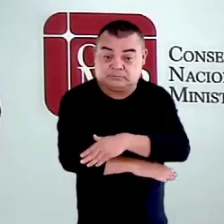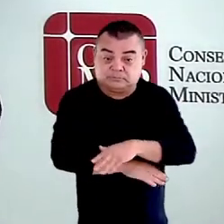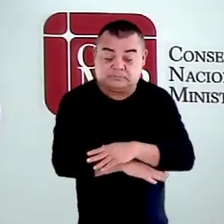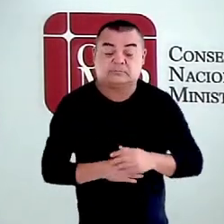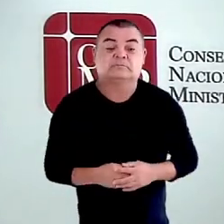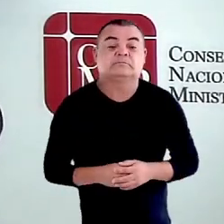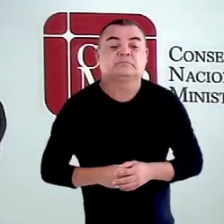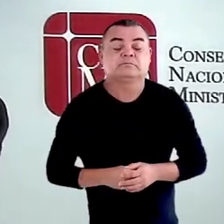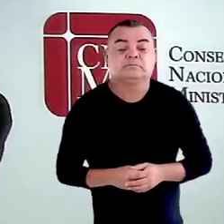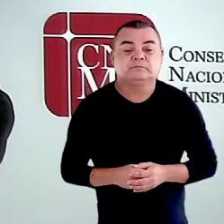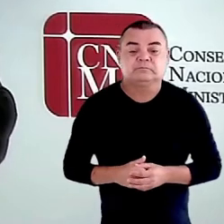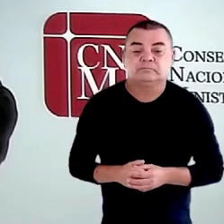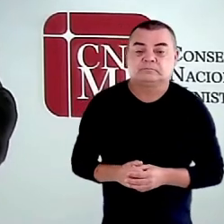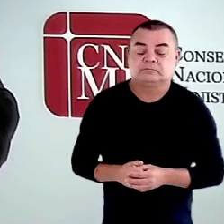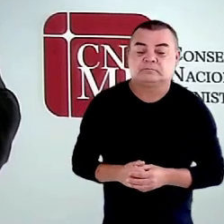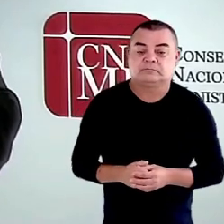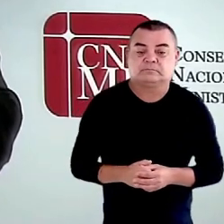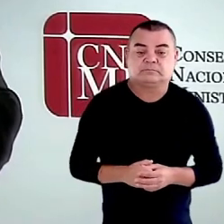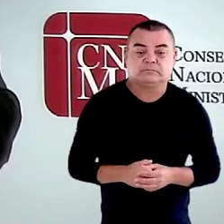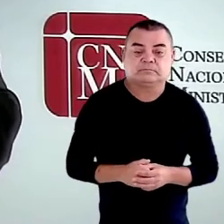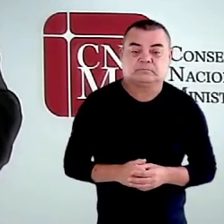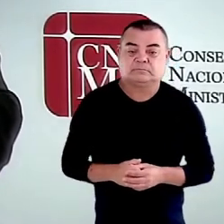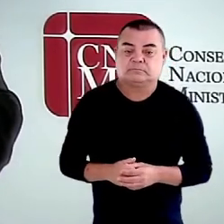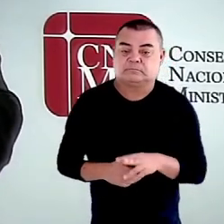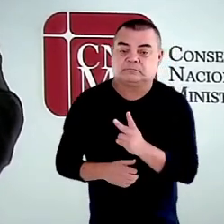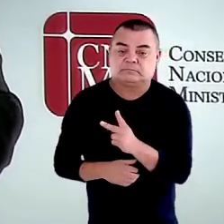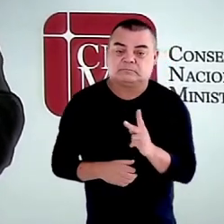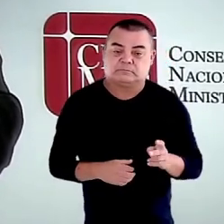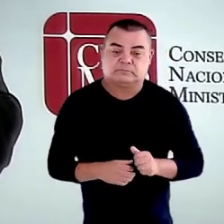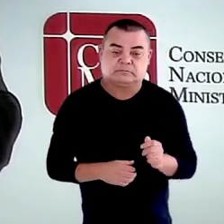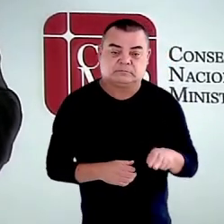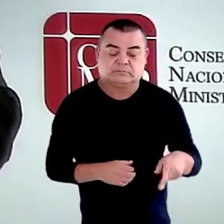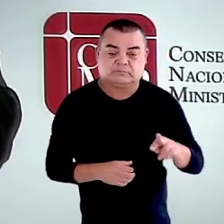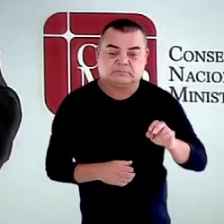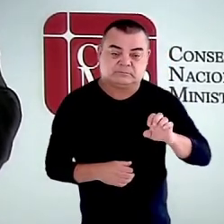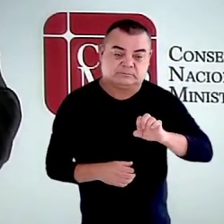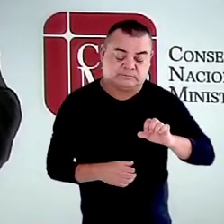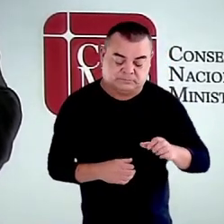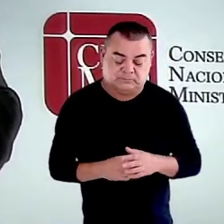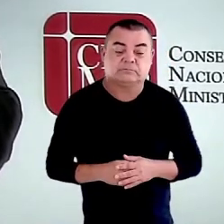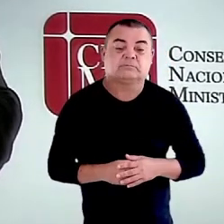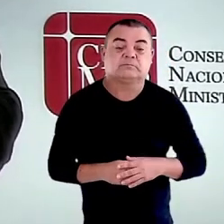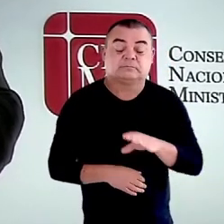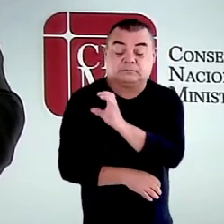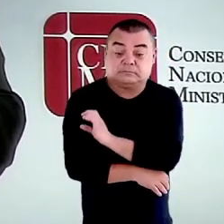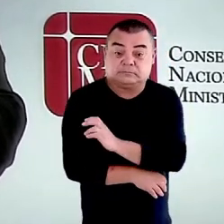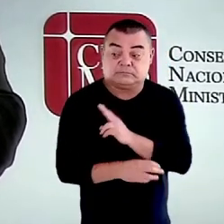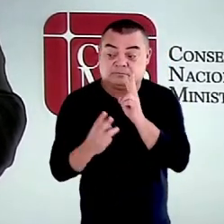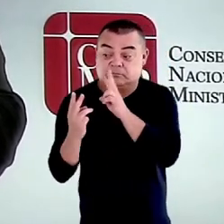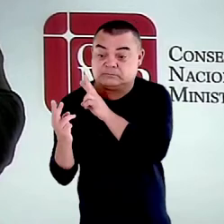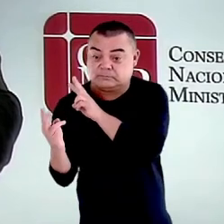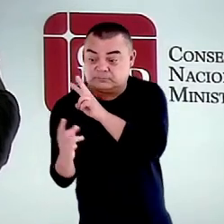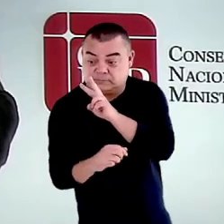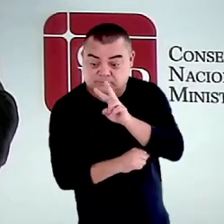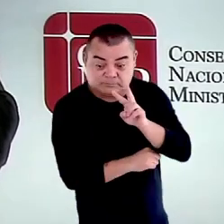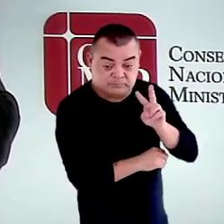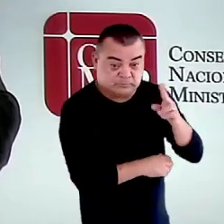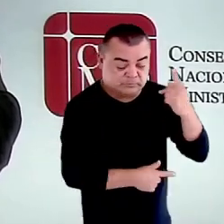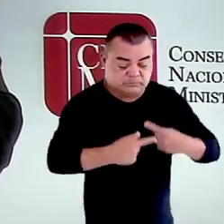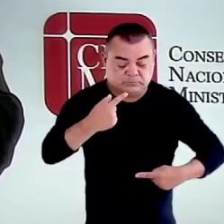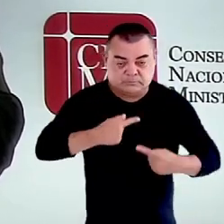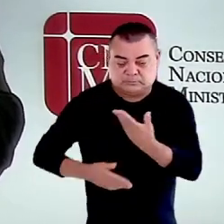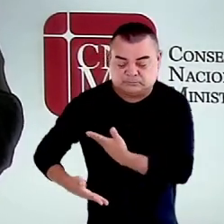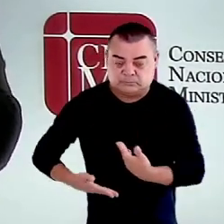virtualmente. O Professor André Luiz Freitas Dias, Coordenador do Observatório de Políticas Públicas com a